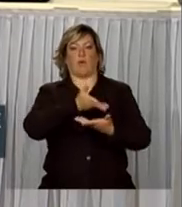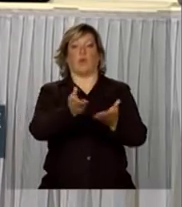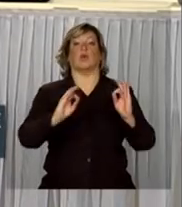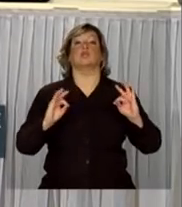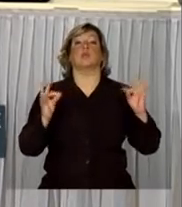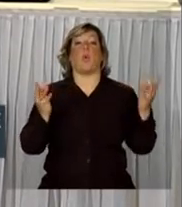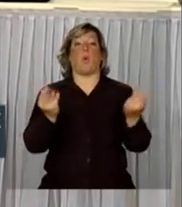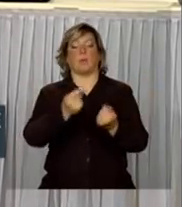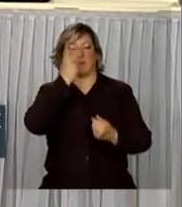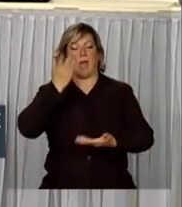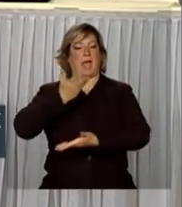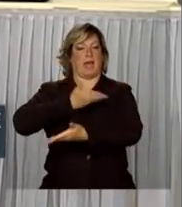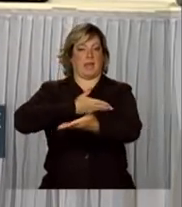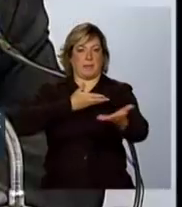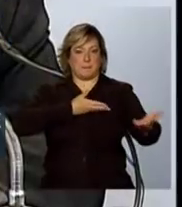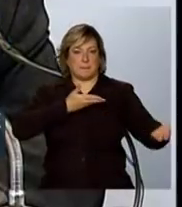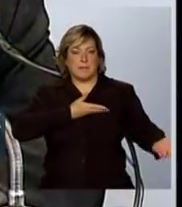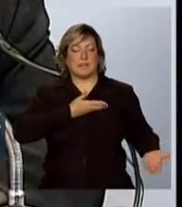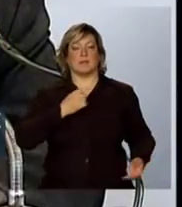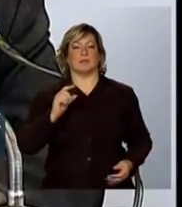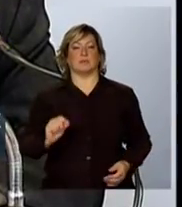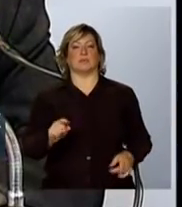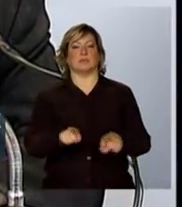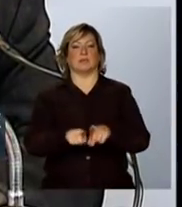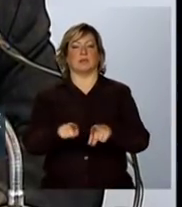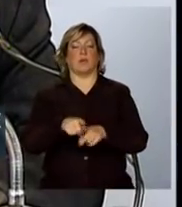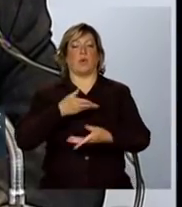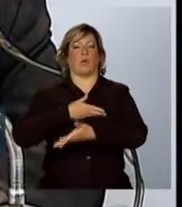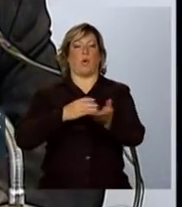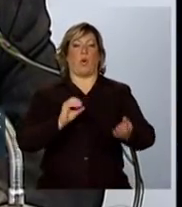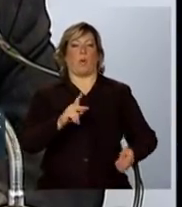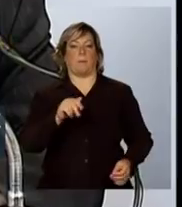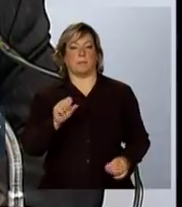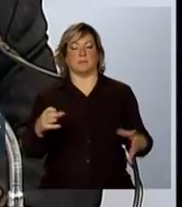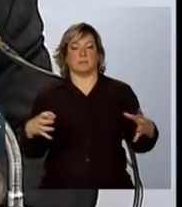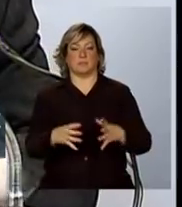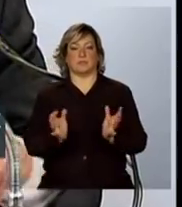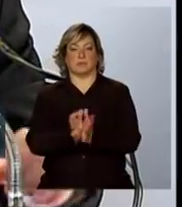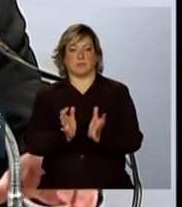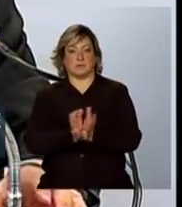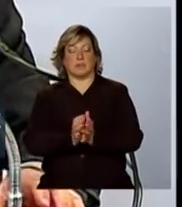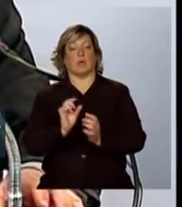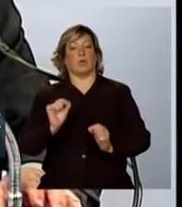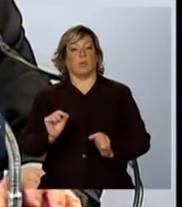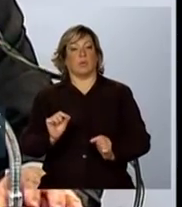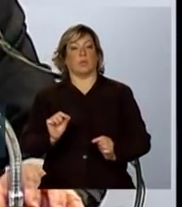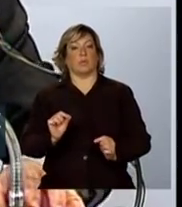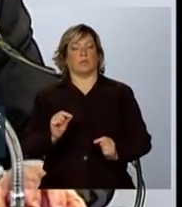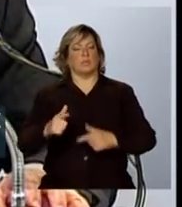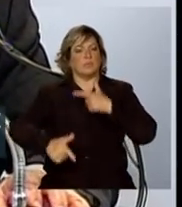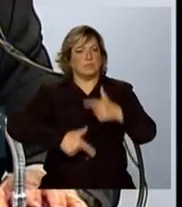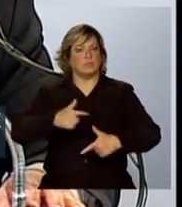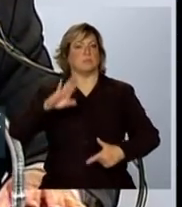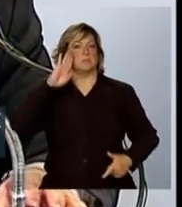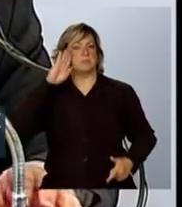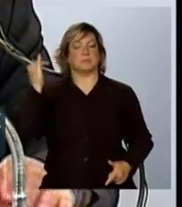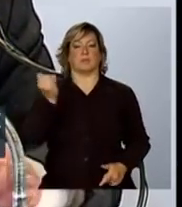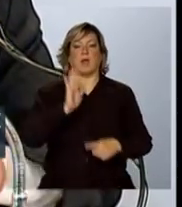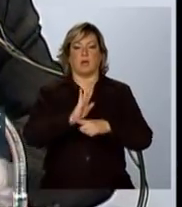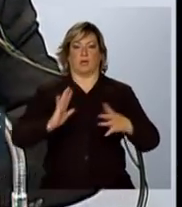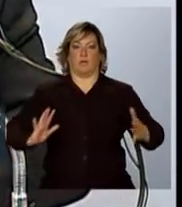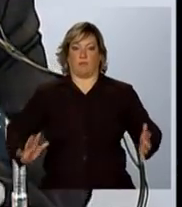os amigos e companheiros da OPAS, que tiveram um papel fundamental no sentido de